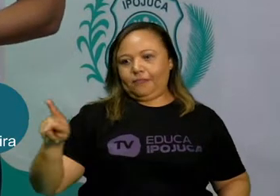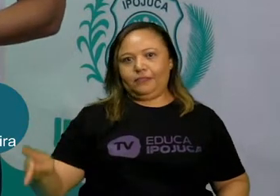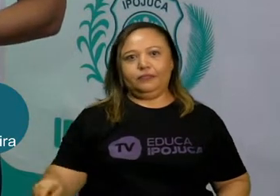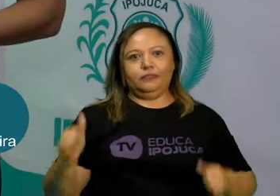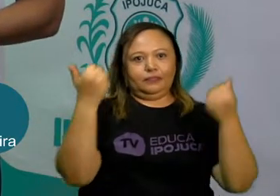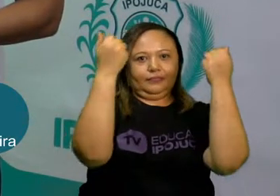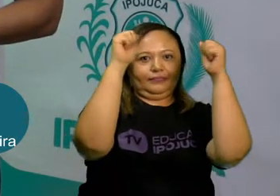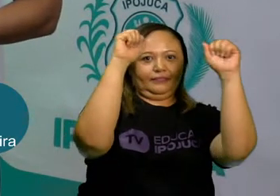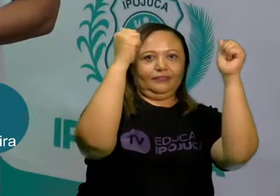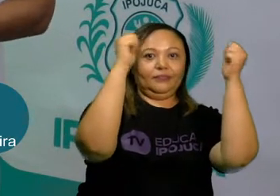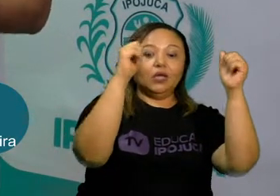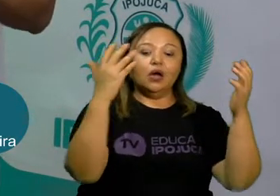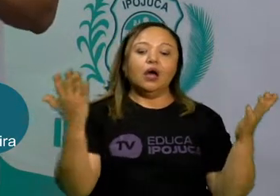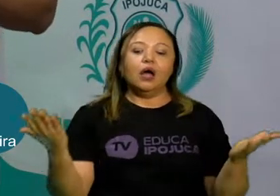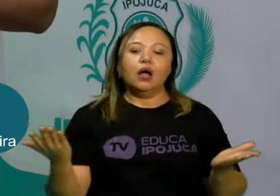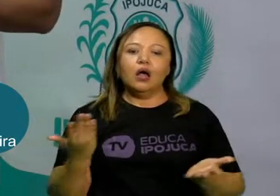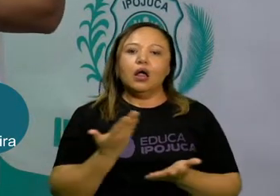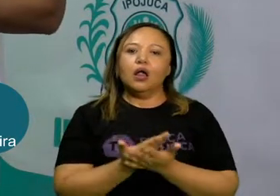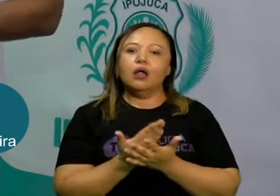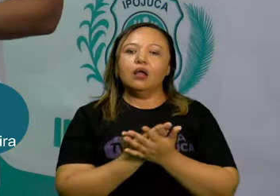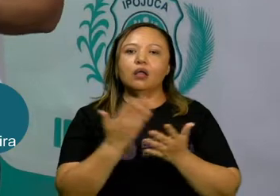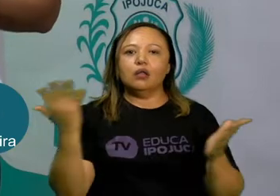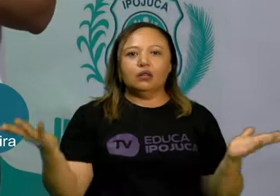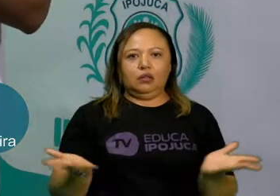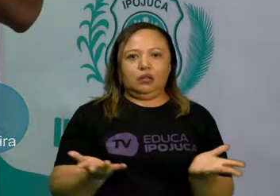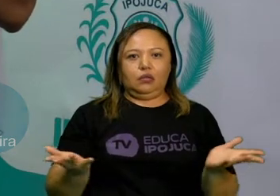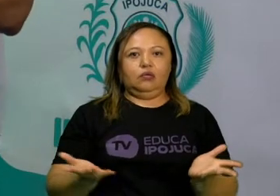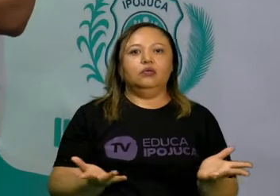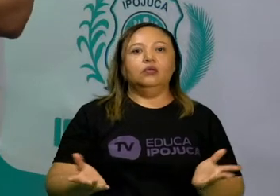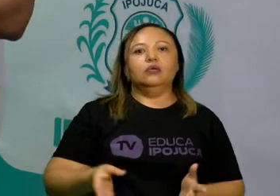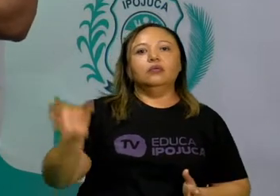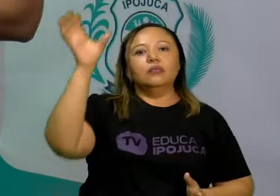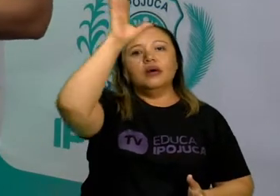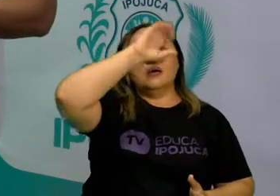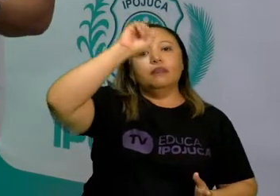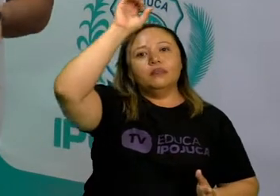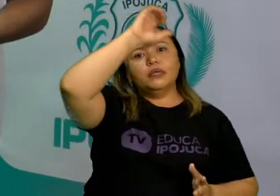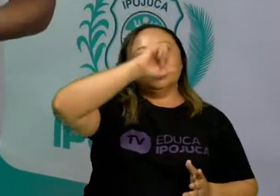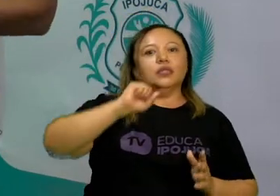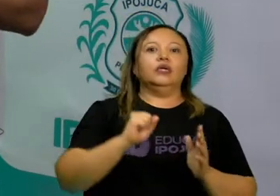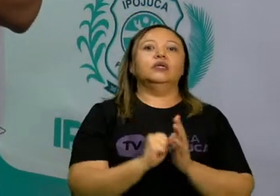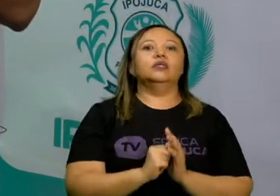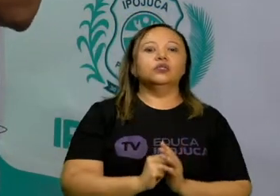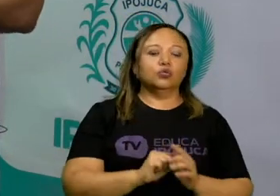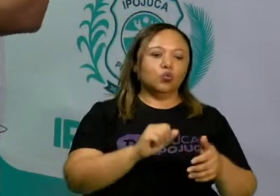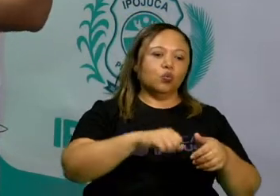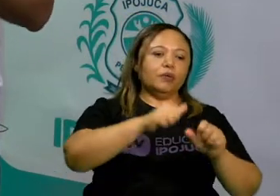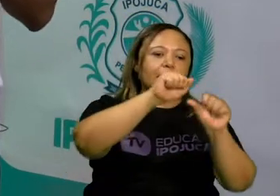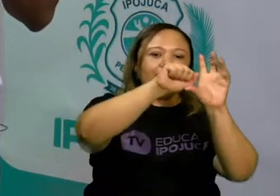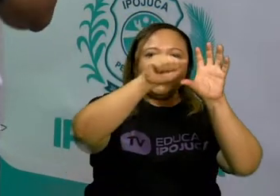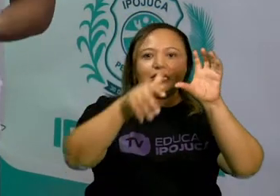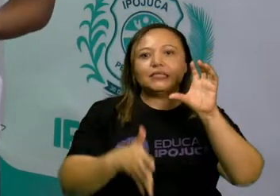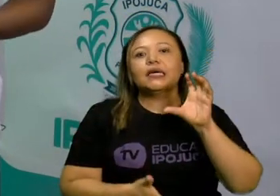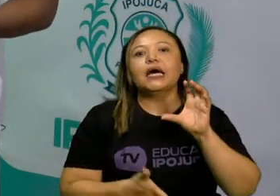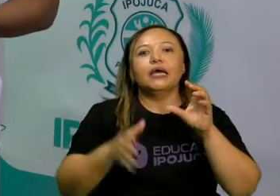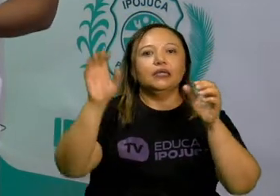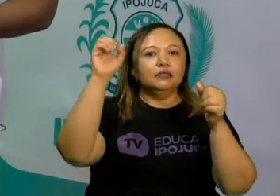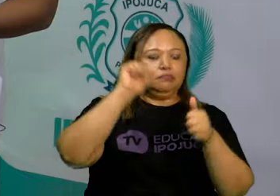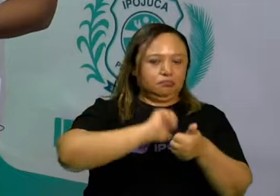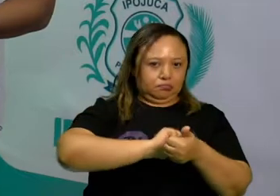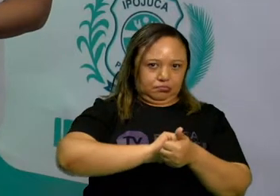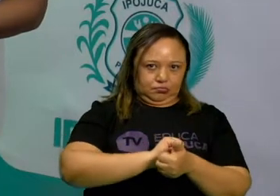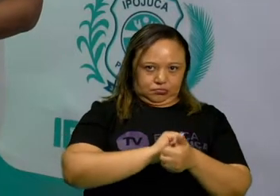Física e na aula de hoje nós vamos falar sobre a conceituação e a caracterização do jogo e do